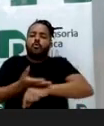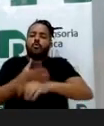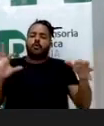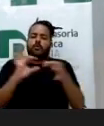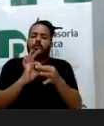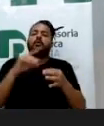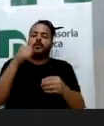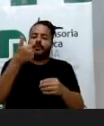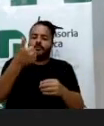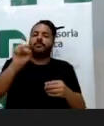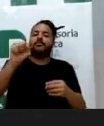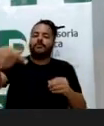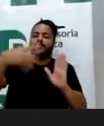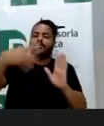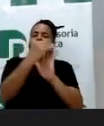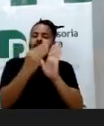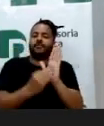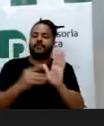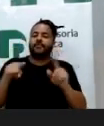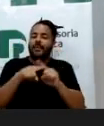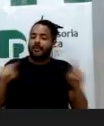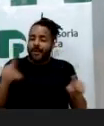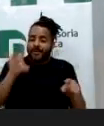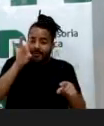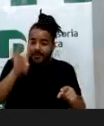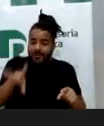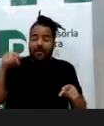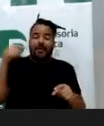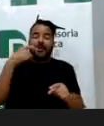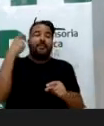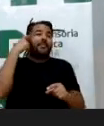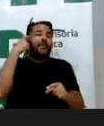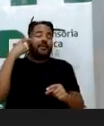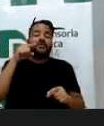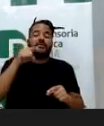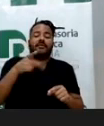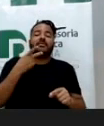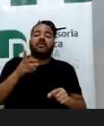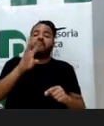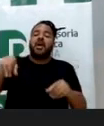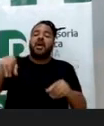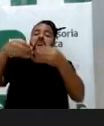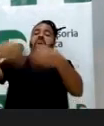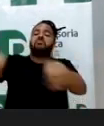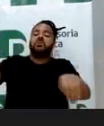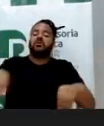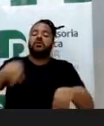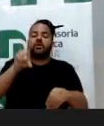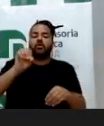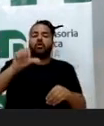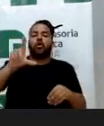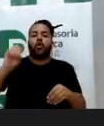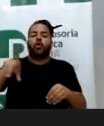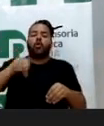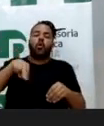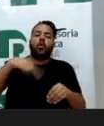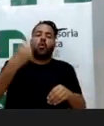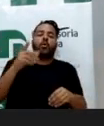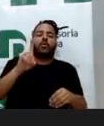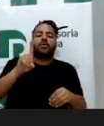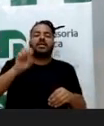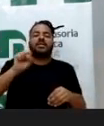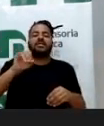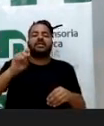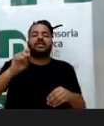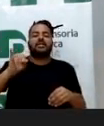187. Então, ato ilícito não é só aquele que tem a intenção de causar lesão, que é o dolo, né, ou a desídia, a imprudência, a